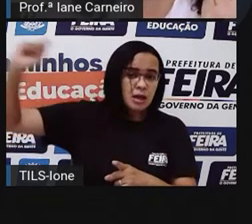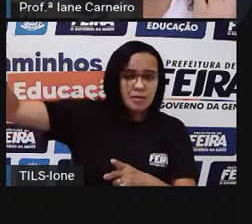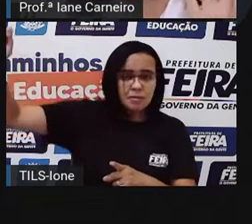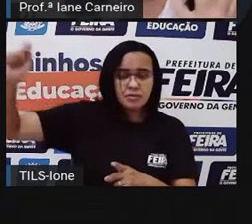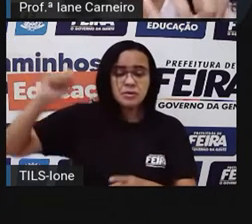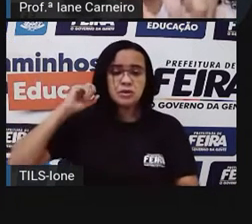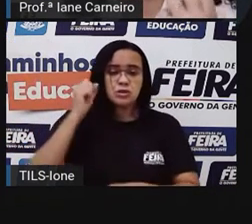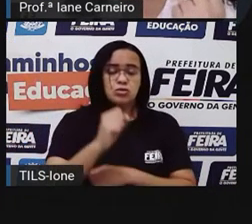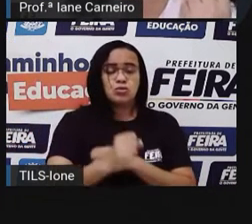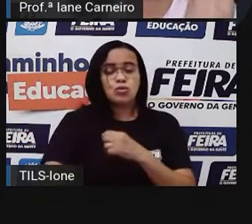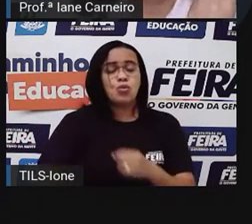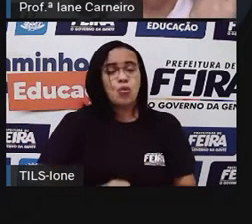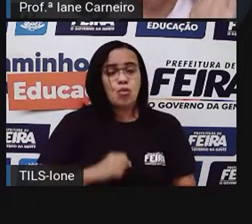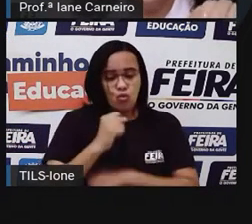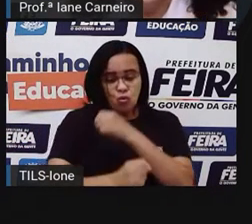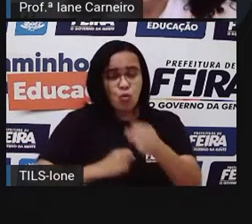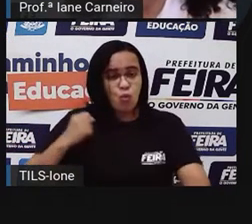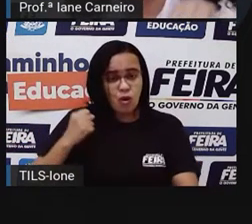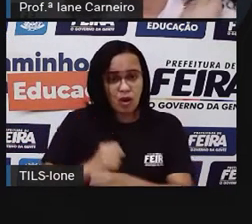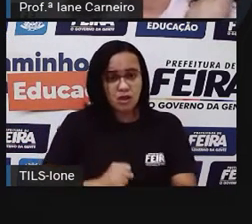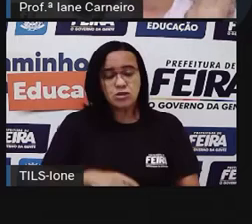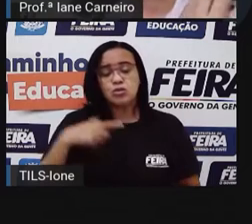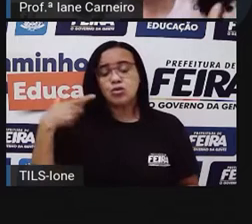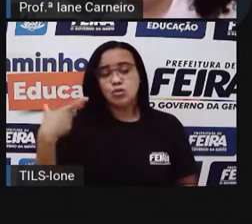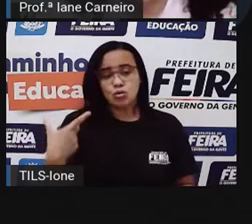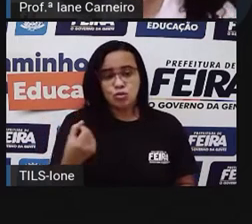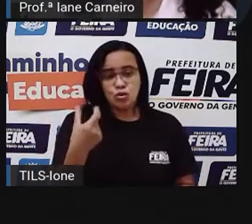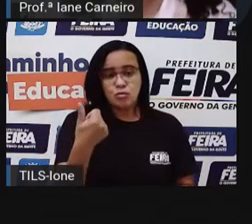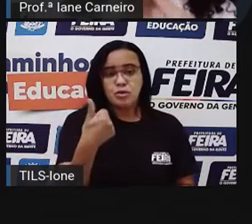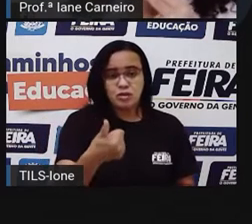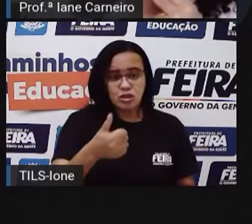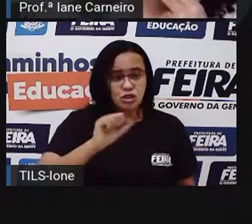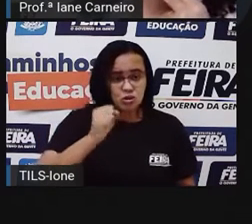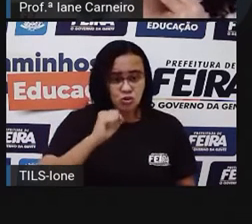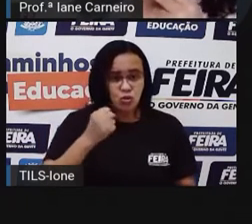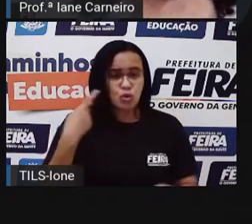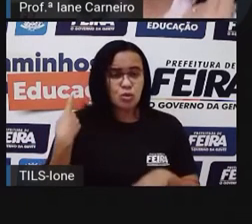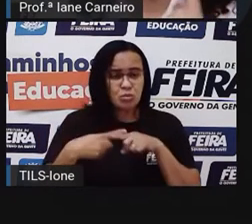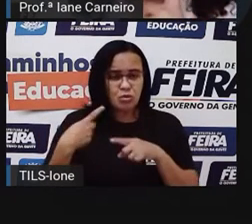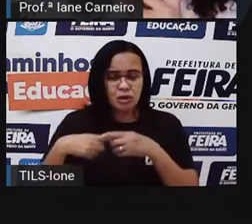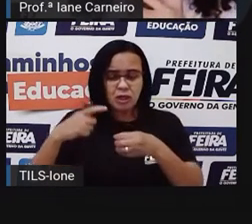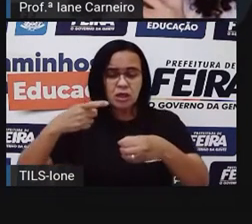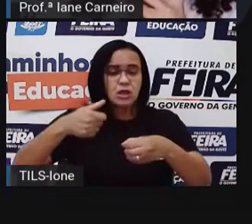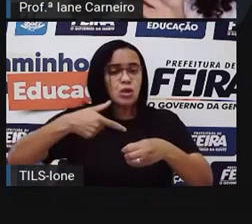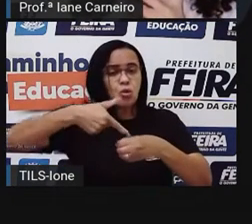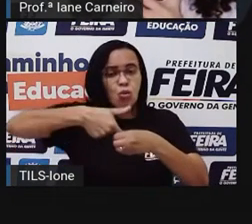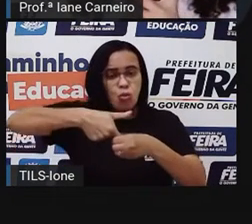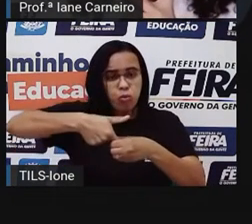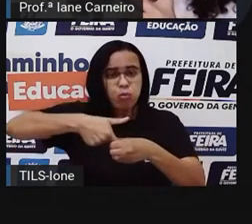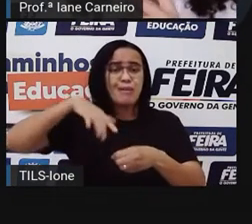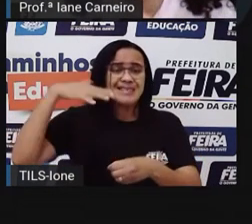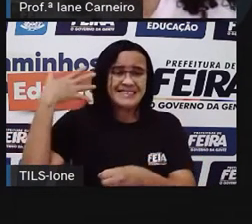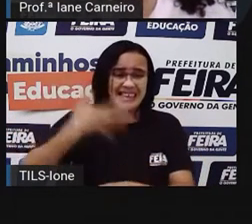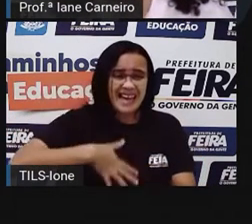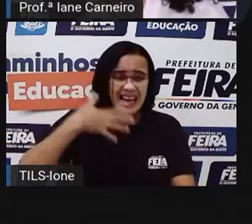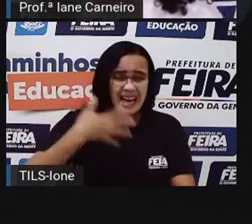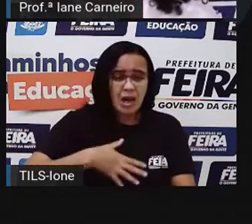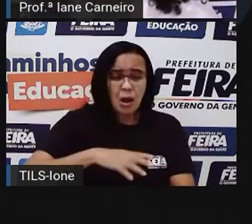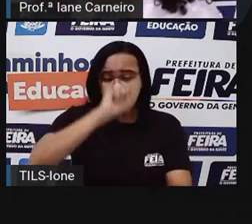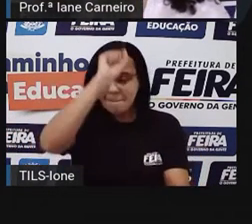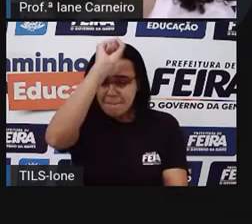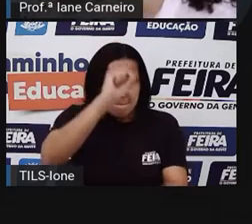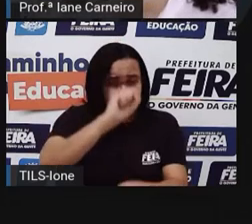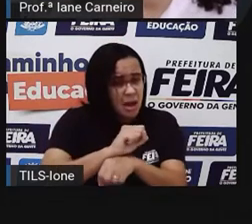do preço do diesel, né? Que é o combustível dos caminhões, né? E aí, eles fizeram uma paralisação muito